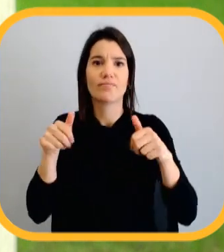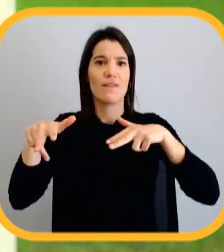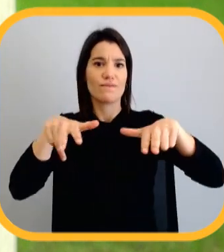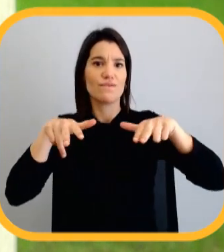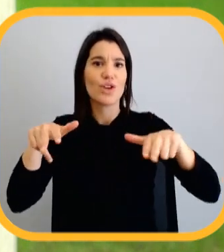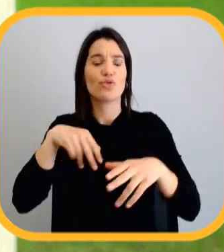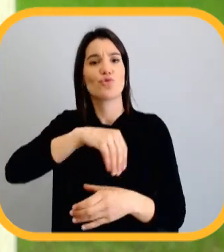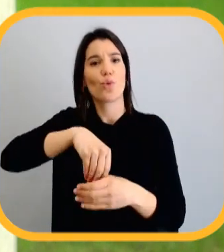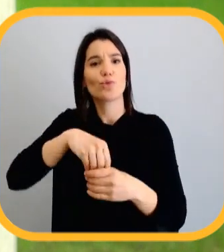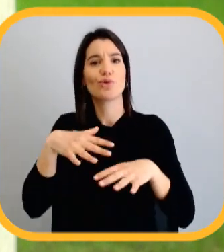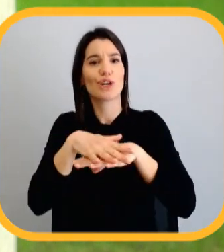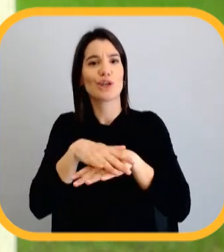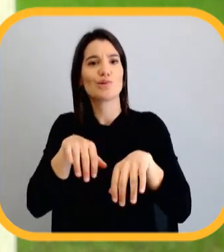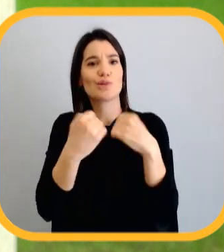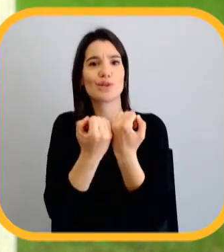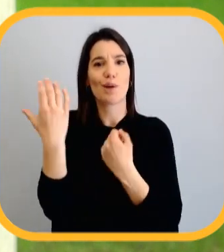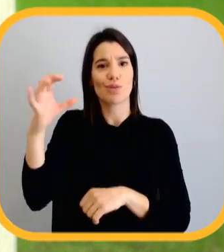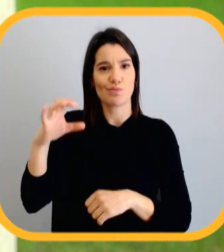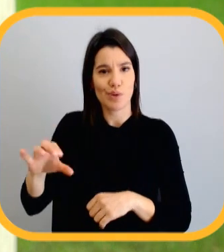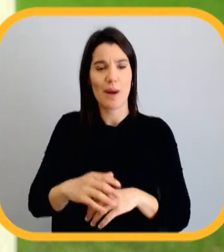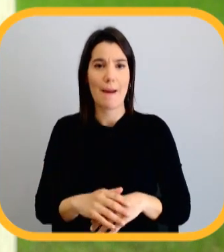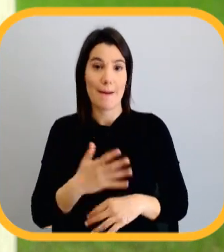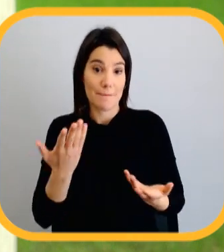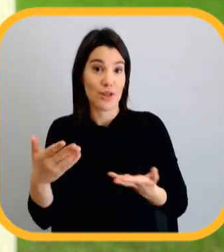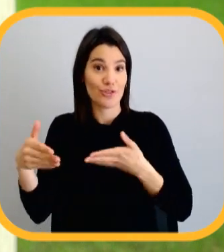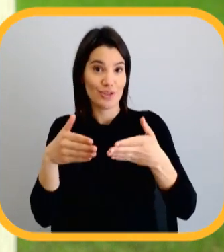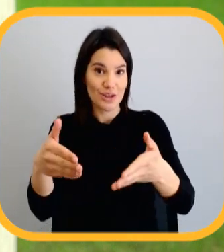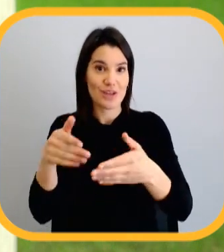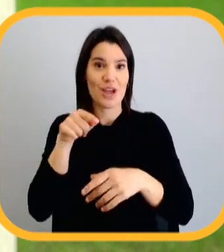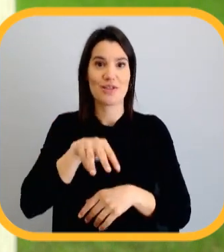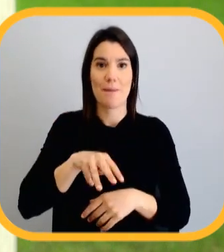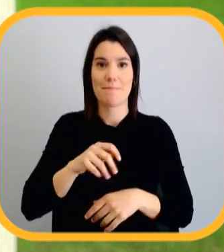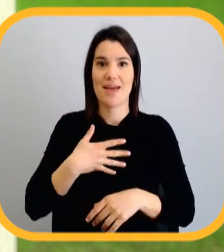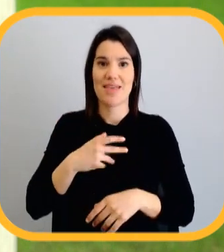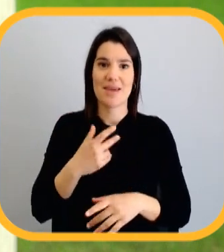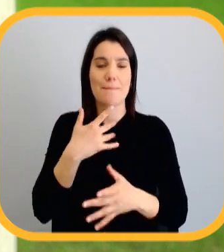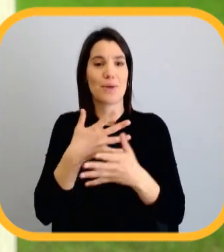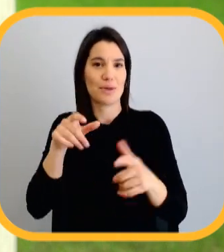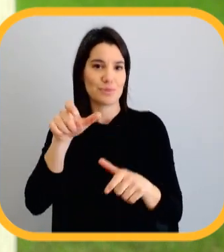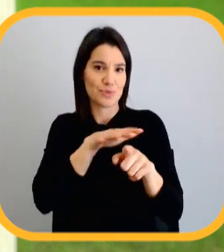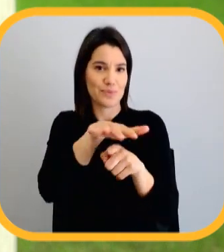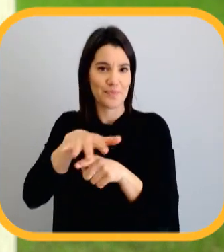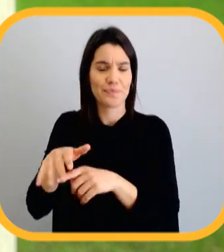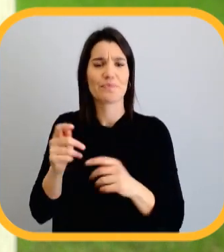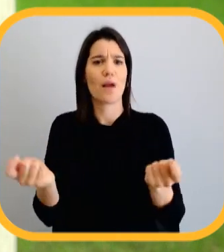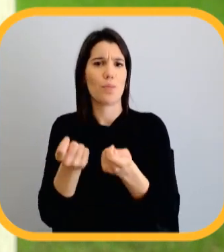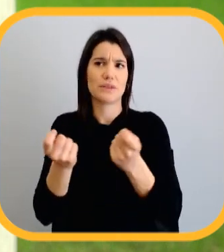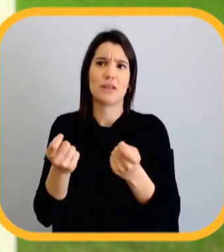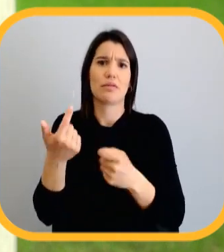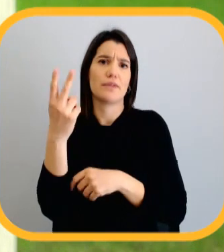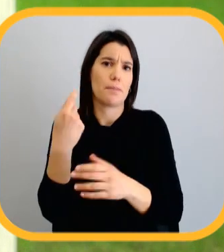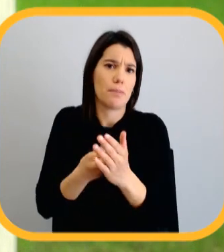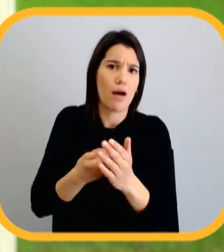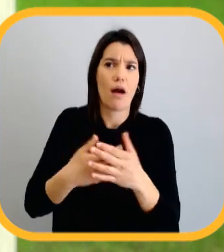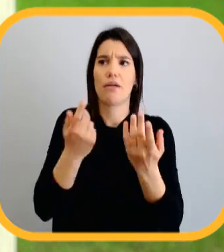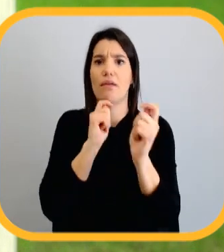cartazes, vídeos e conteúdos para as redes sociais. Planeia-se uma estratégia de mídia para alcançar o máximo de eleitores possível, incluindo dar